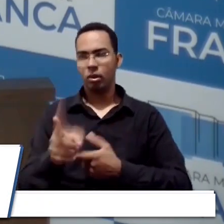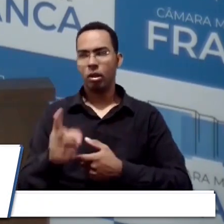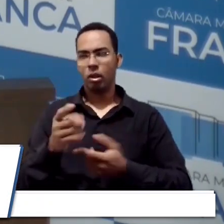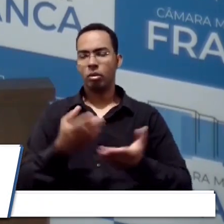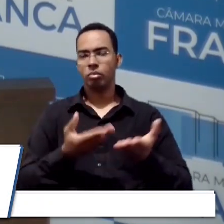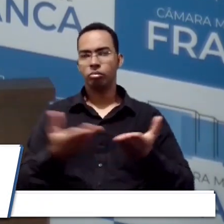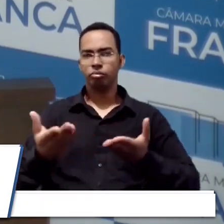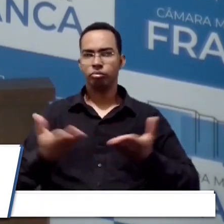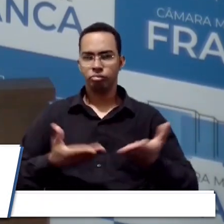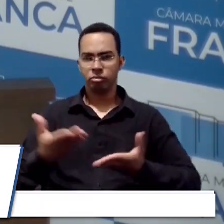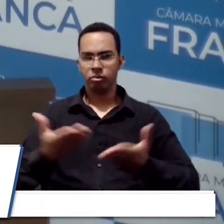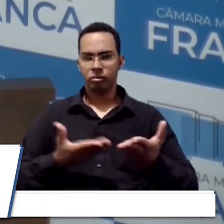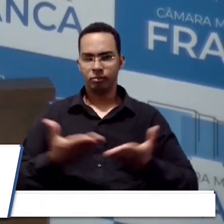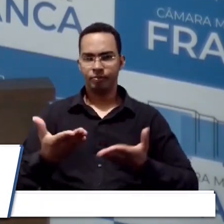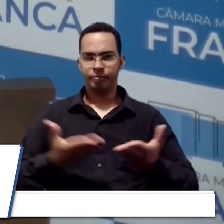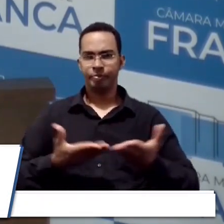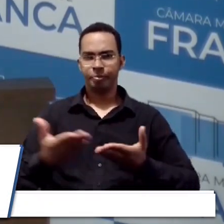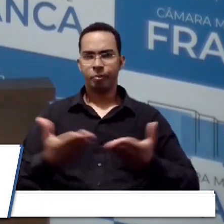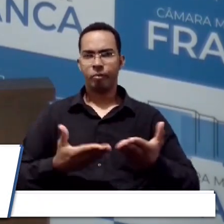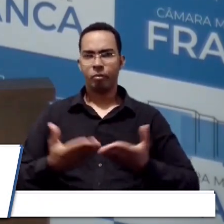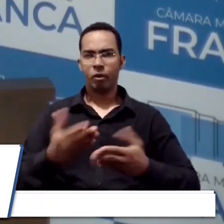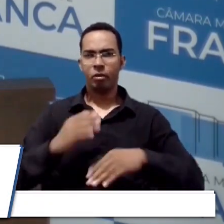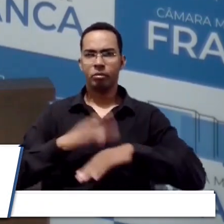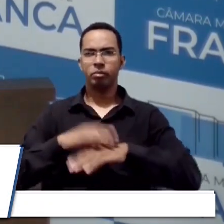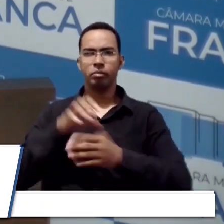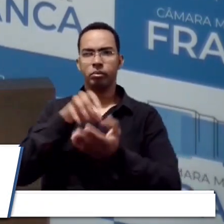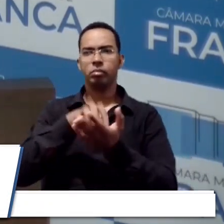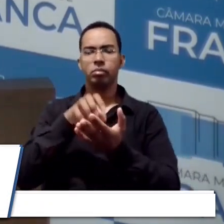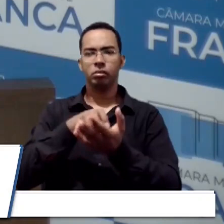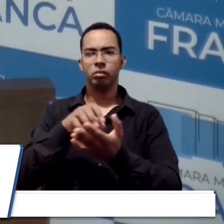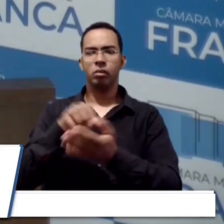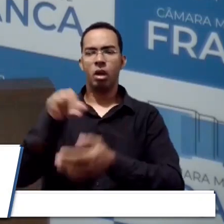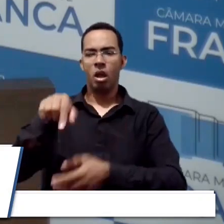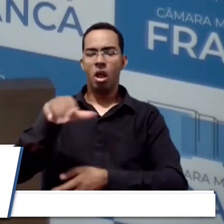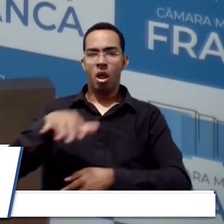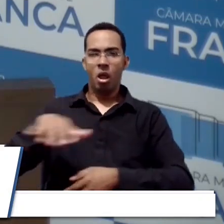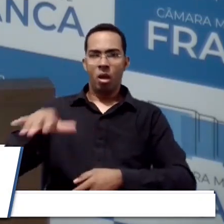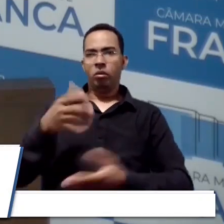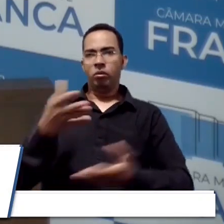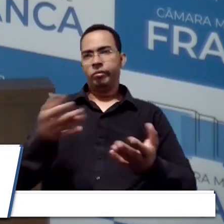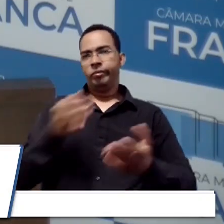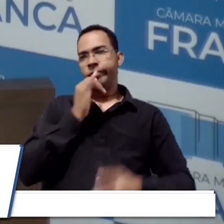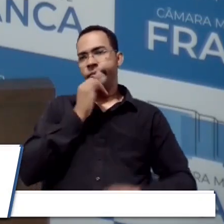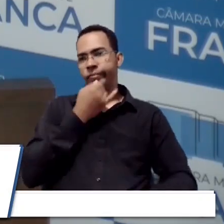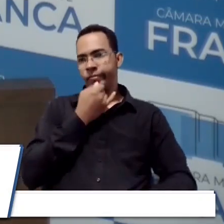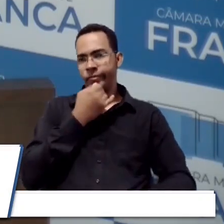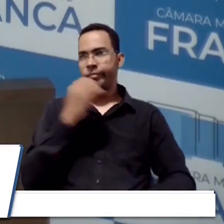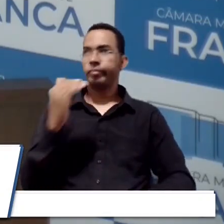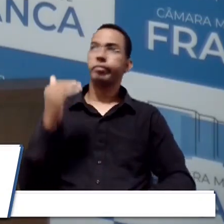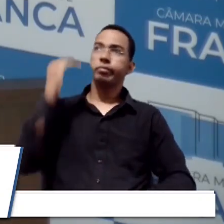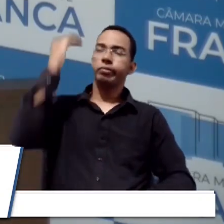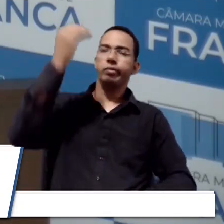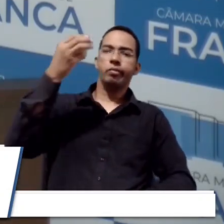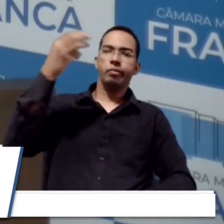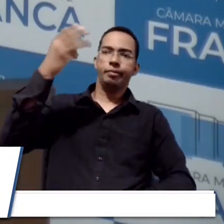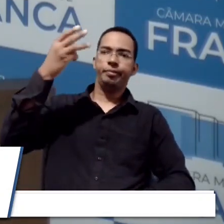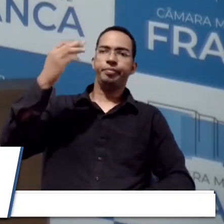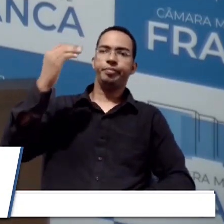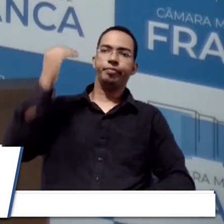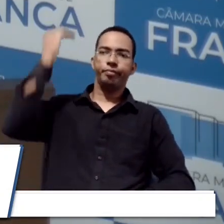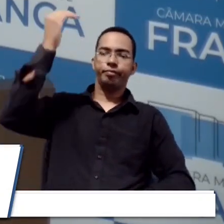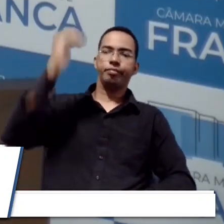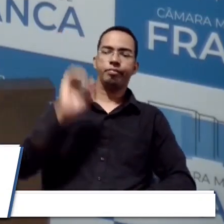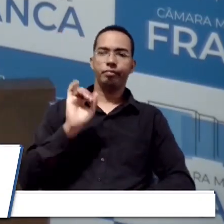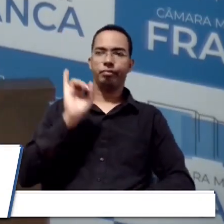para a sede regional aqui, que hoje, infelizmente, está no terceiro andar lá do